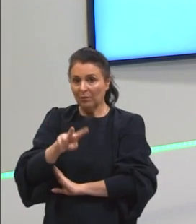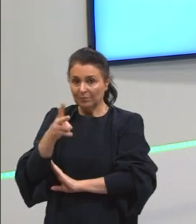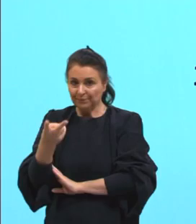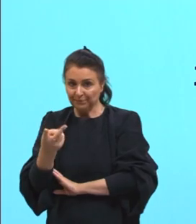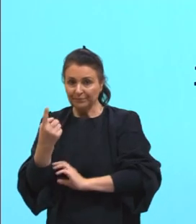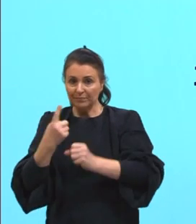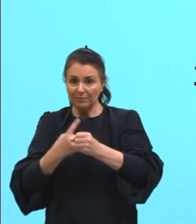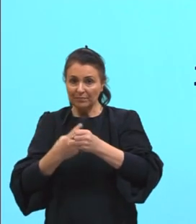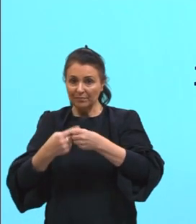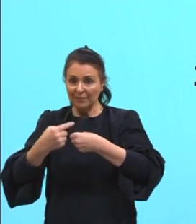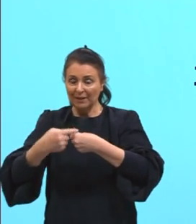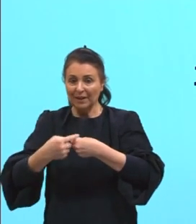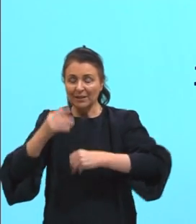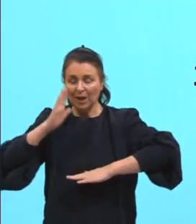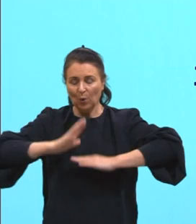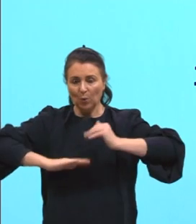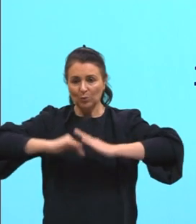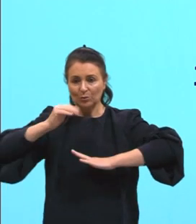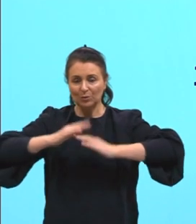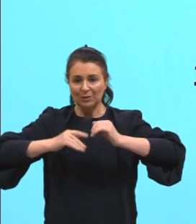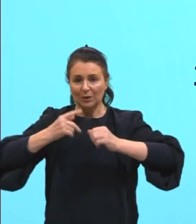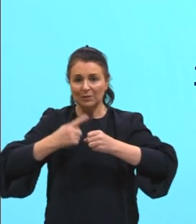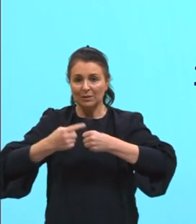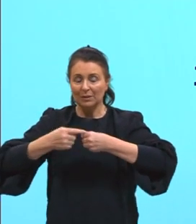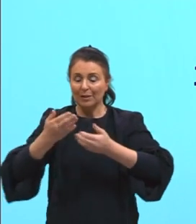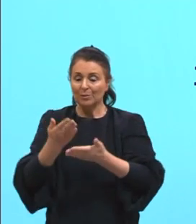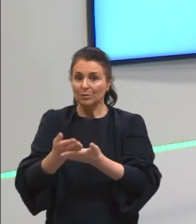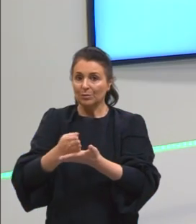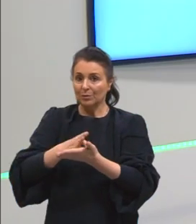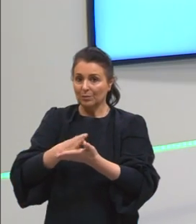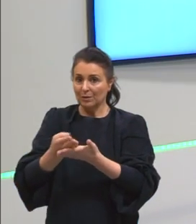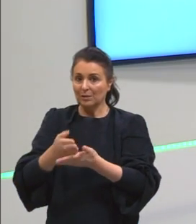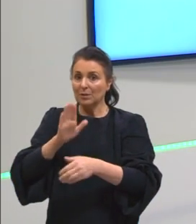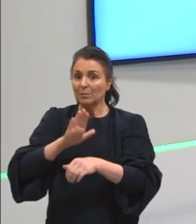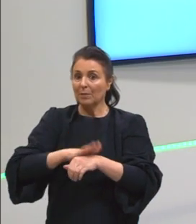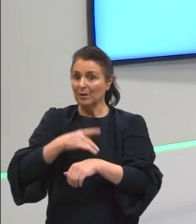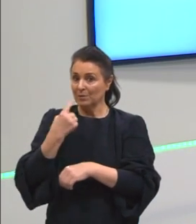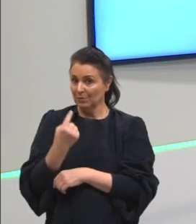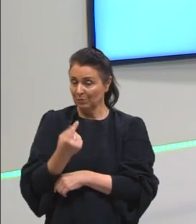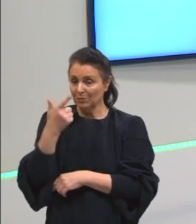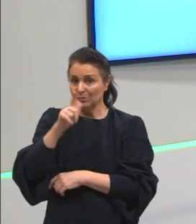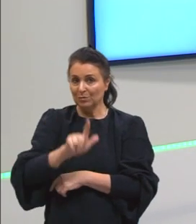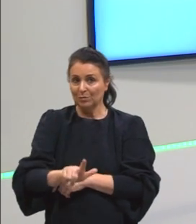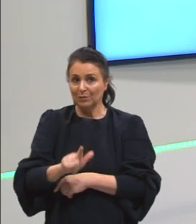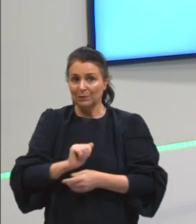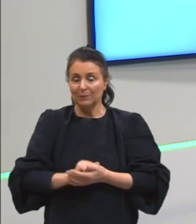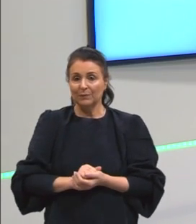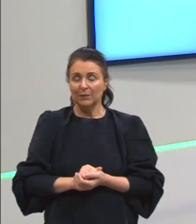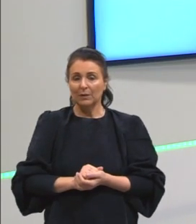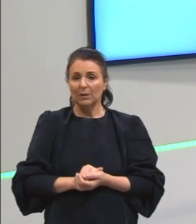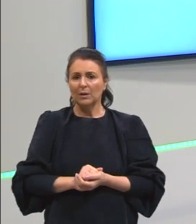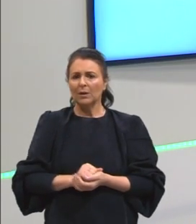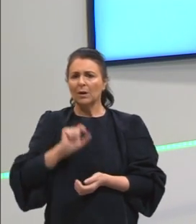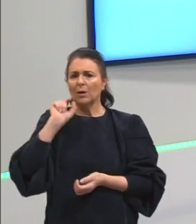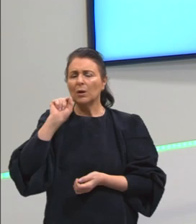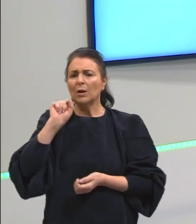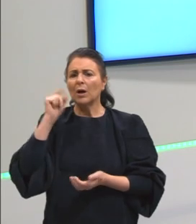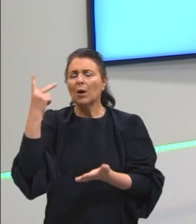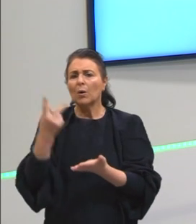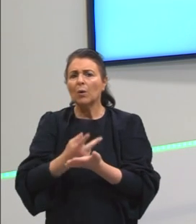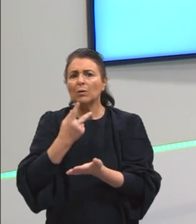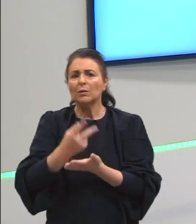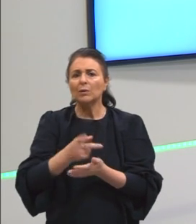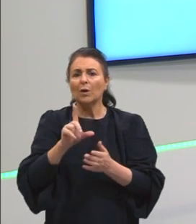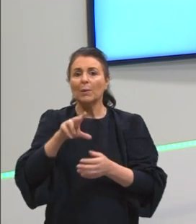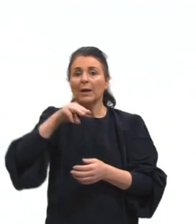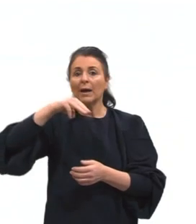Essas cidades, a construção dessas cidades médias, tá? Vamos passar aqui mais um, vou passar. E aí, o que que acontece? Aquilo que a gente chama